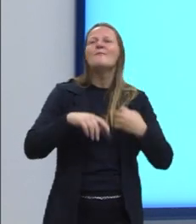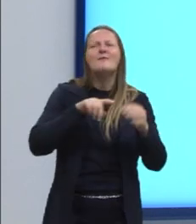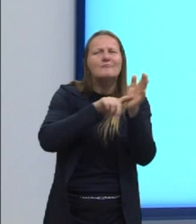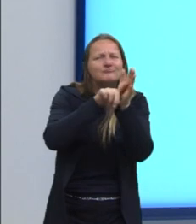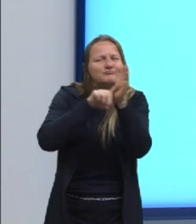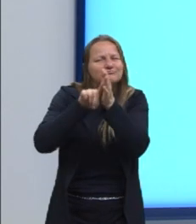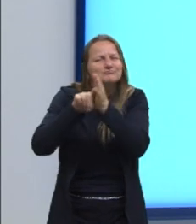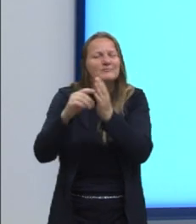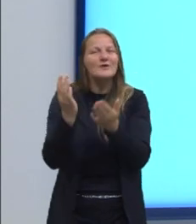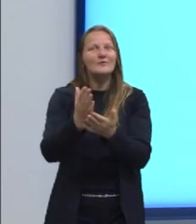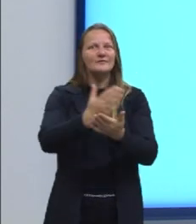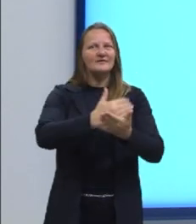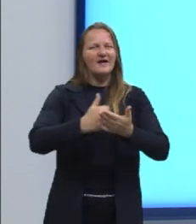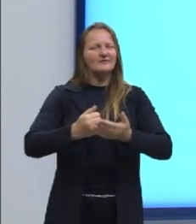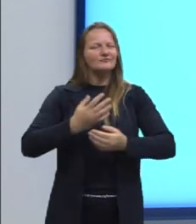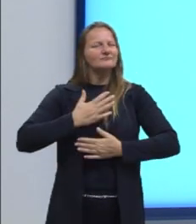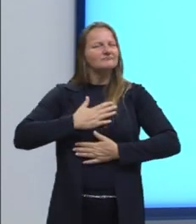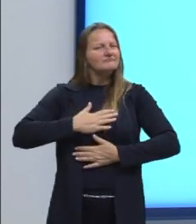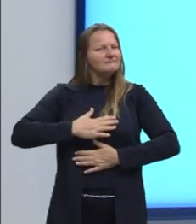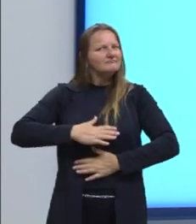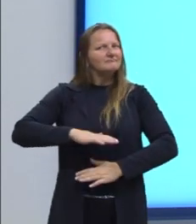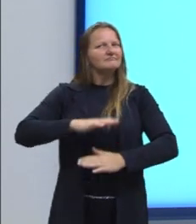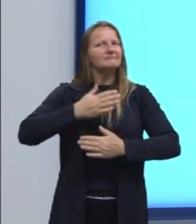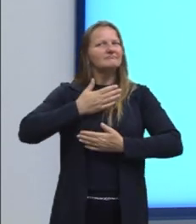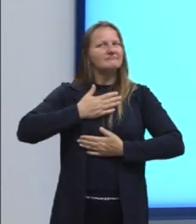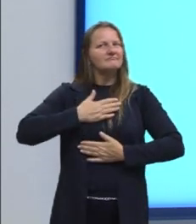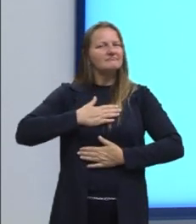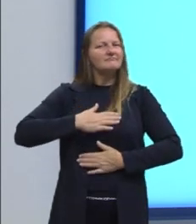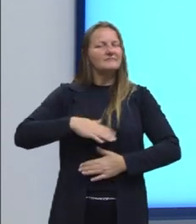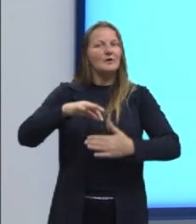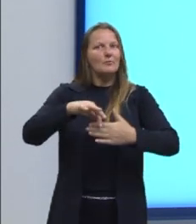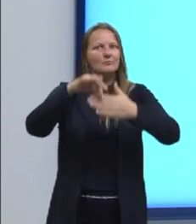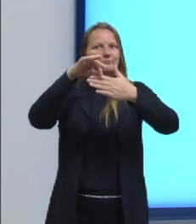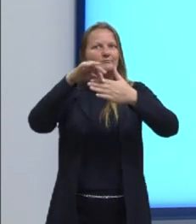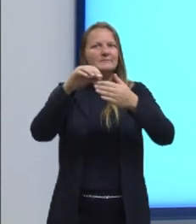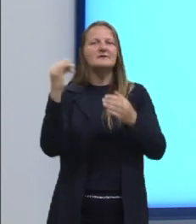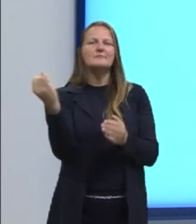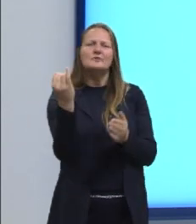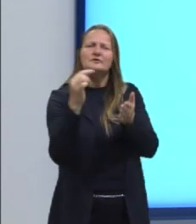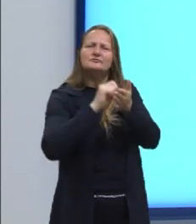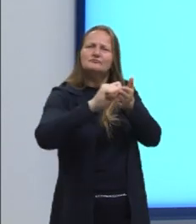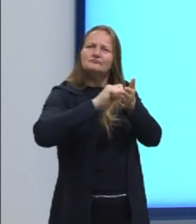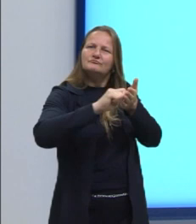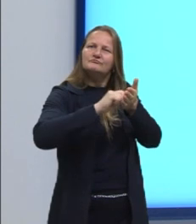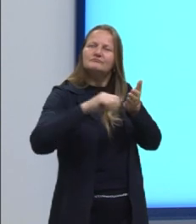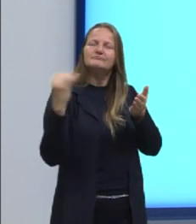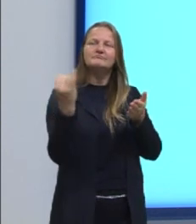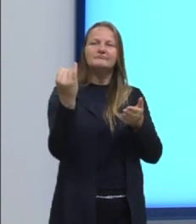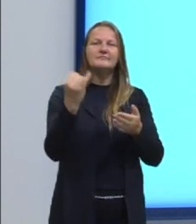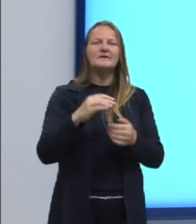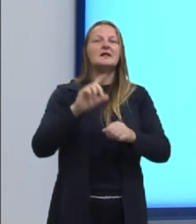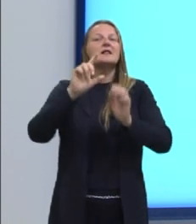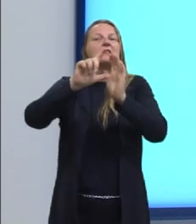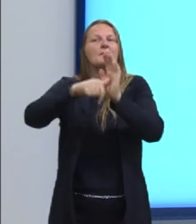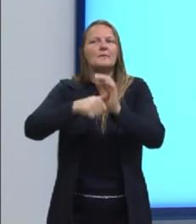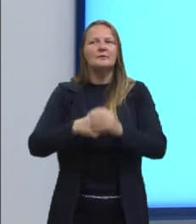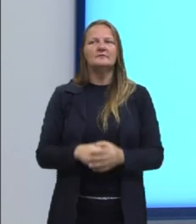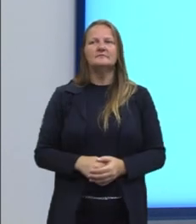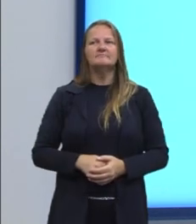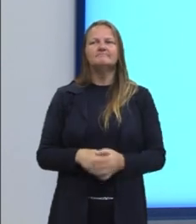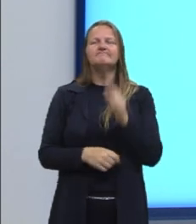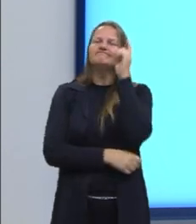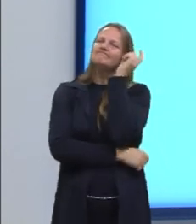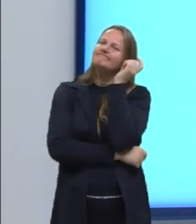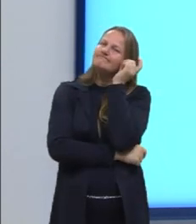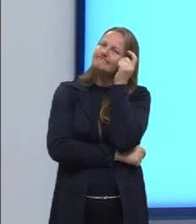possíveis. Eu sempre falo para vocês, destaquem as informações importantes. O que vai vir depois? Vai vir o